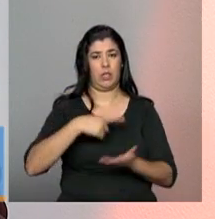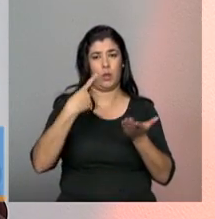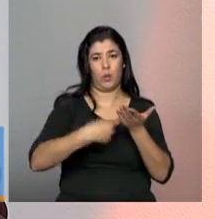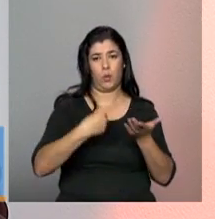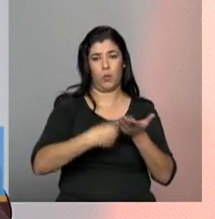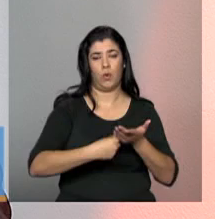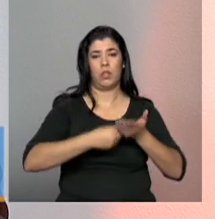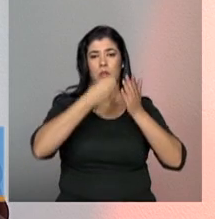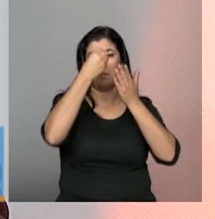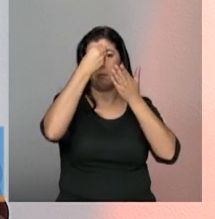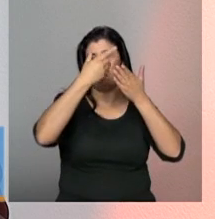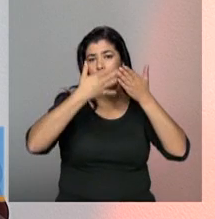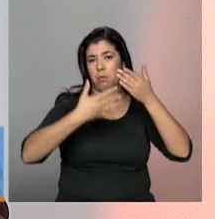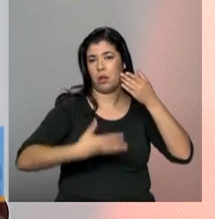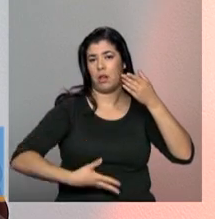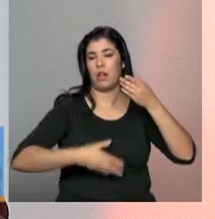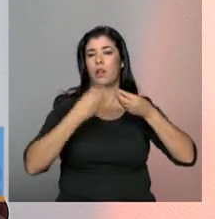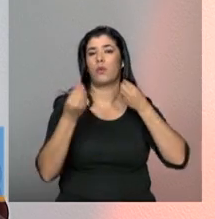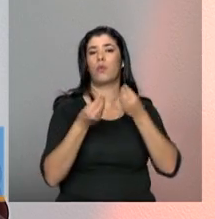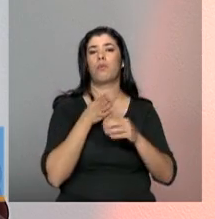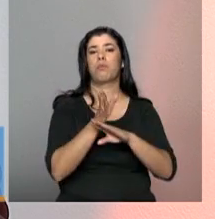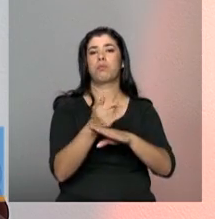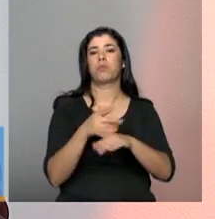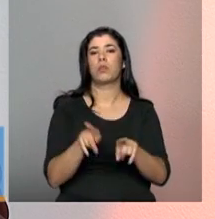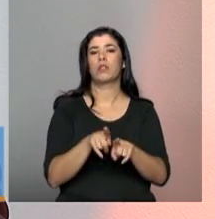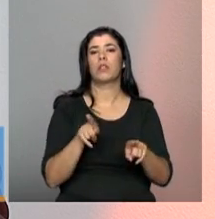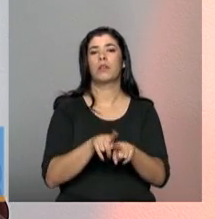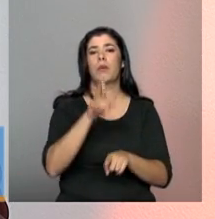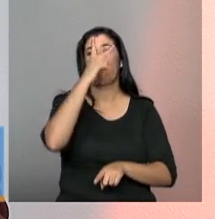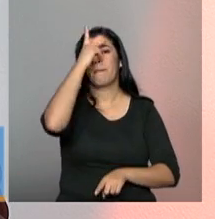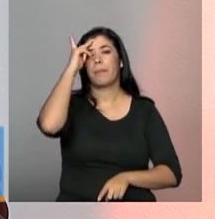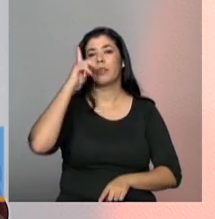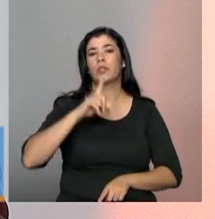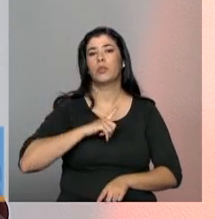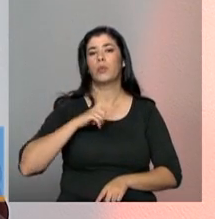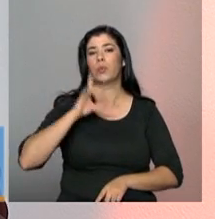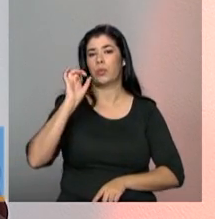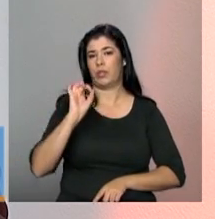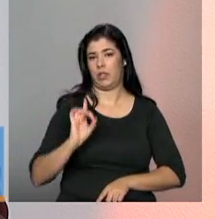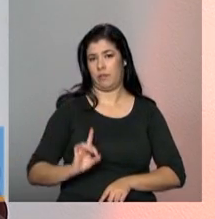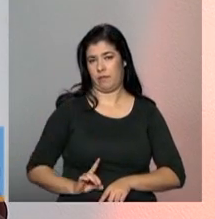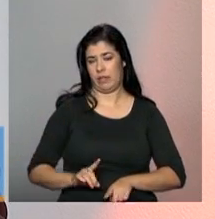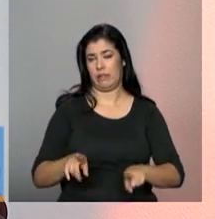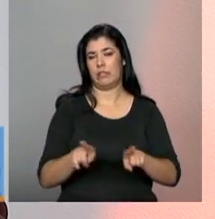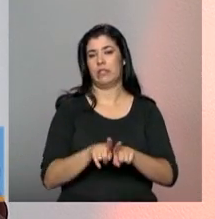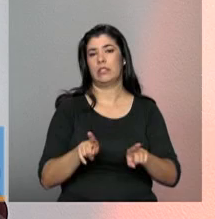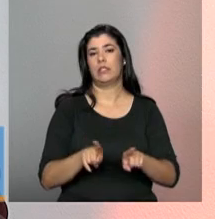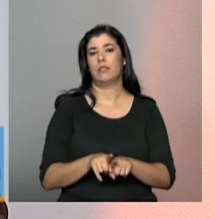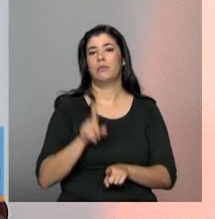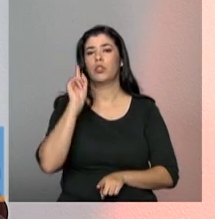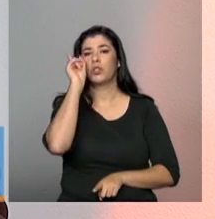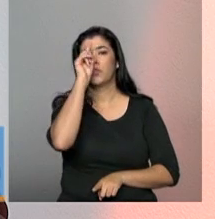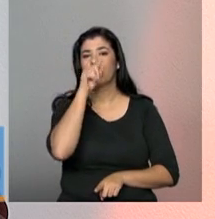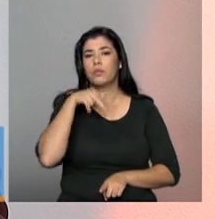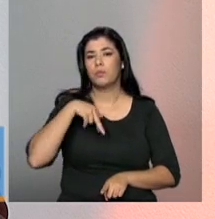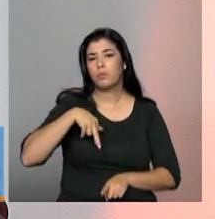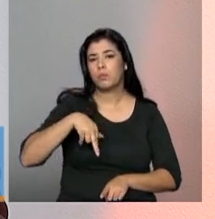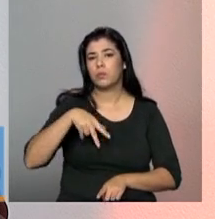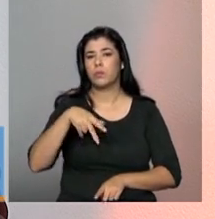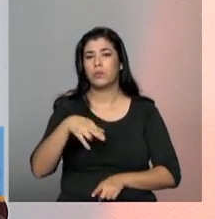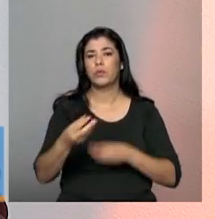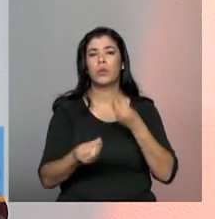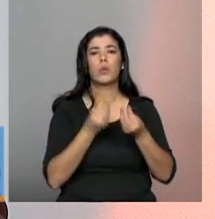os preceitos da acessibilidade para pessoas com deficiência e mobilidade reduzida. Lá a gente descreve como devem ser elaborados os